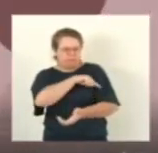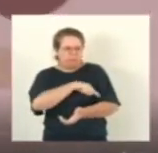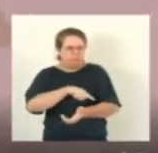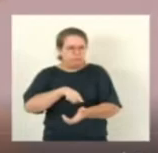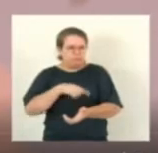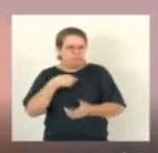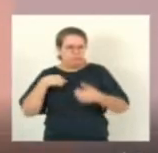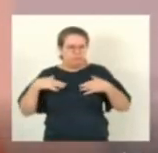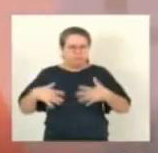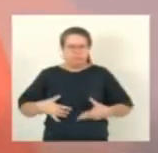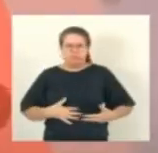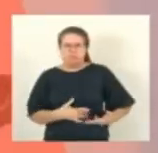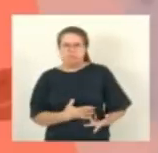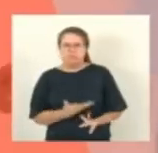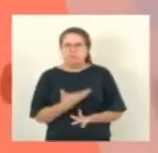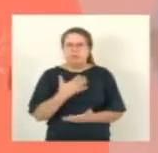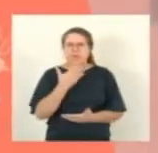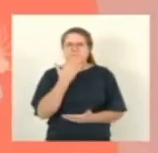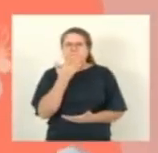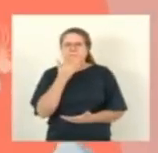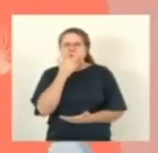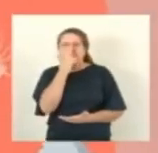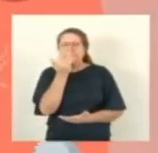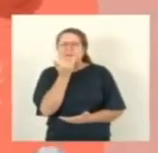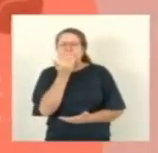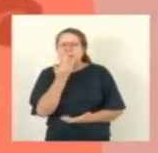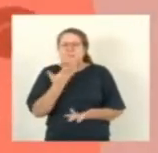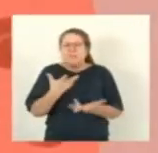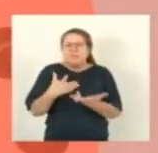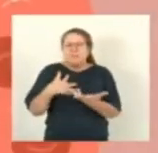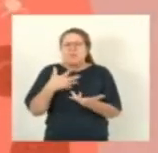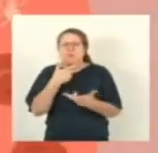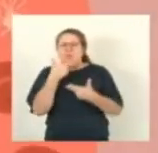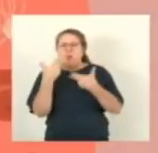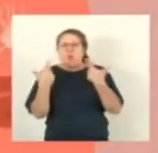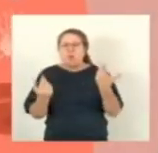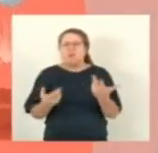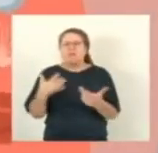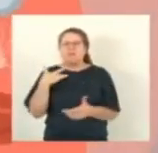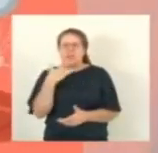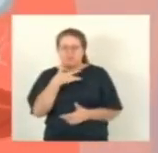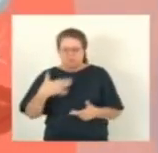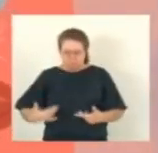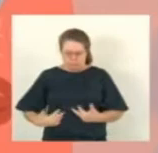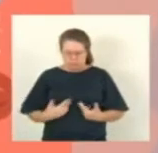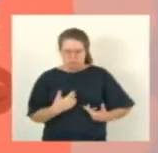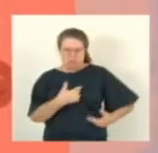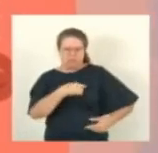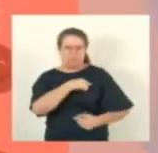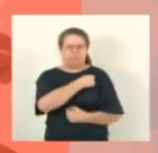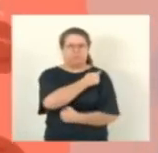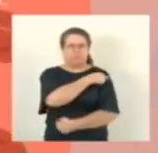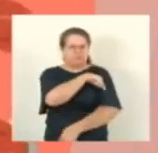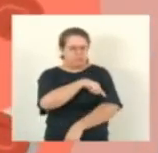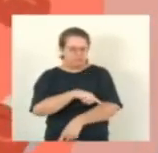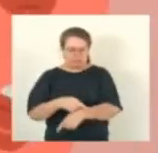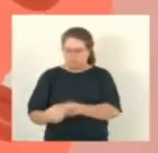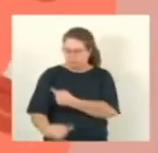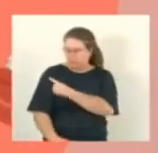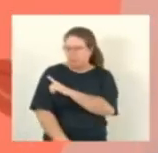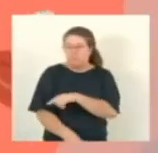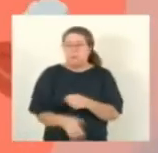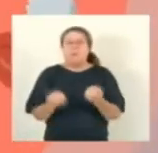alimentando nossos órgãos e tecidos com oxigênio e nutrientes essenciais. Mas essa fluidez só existe se houver um